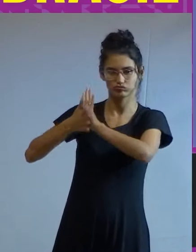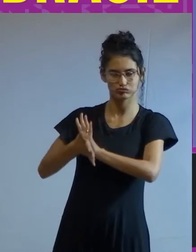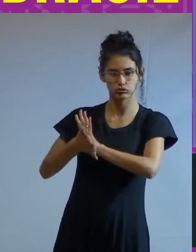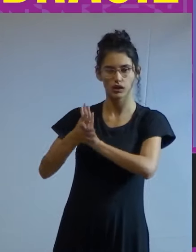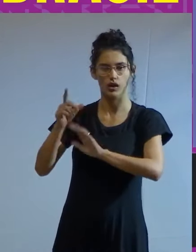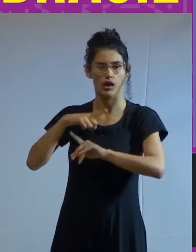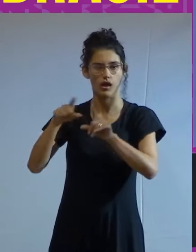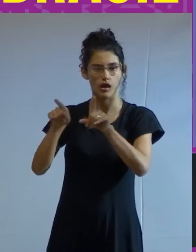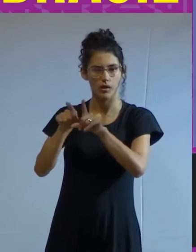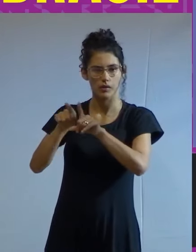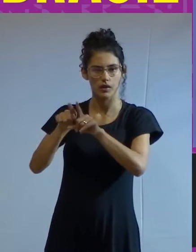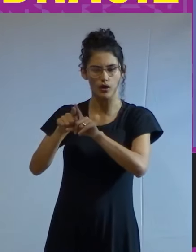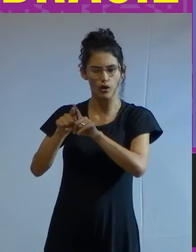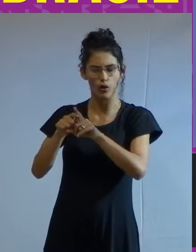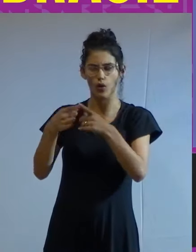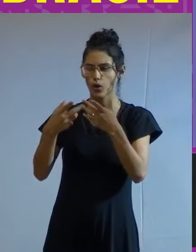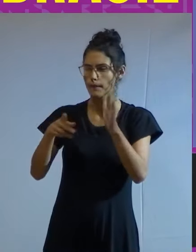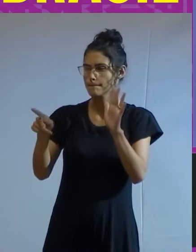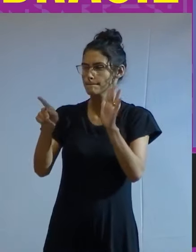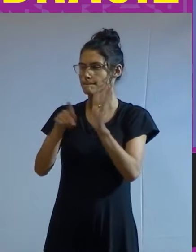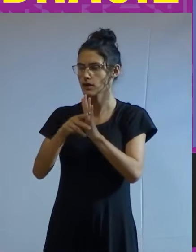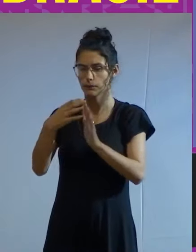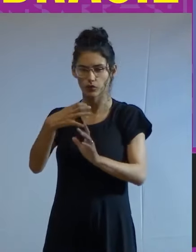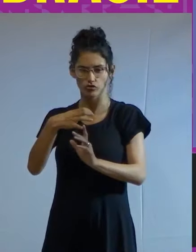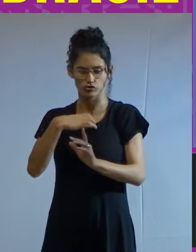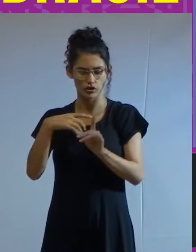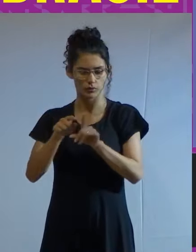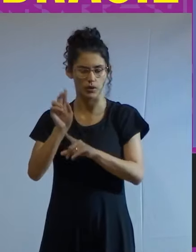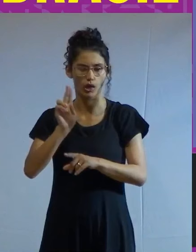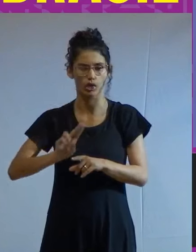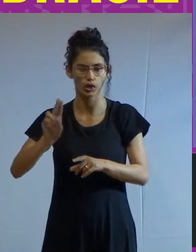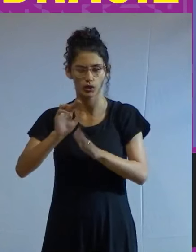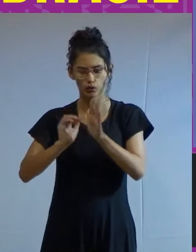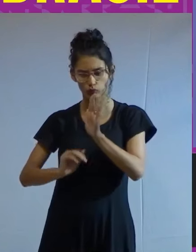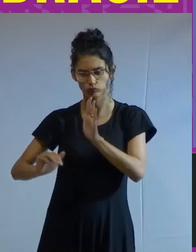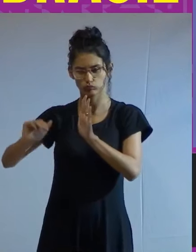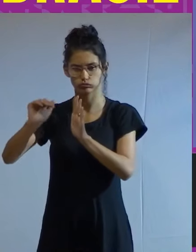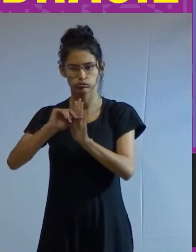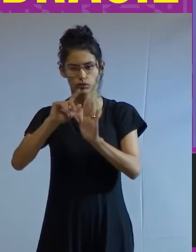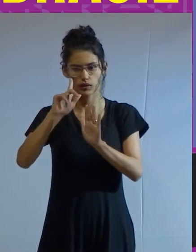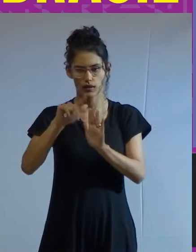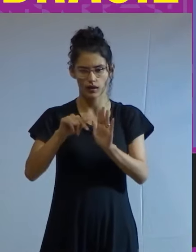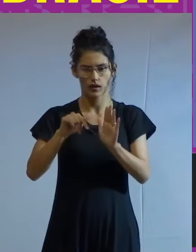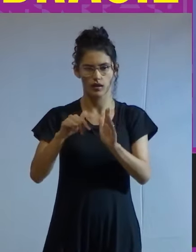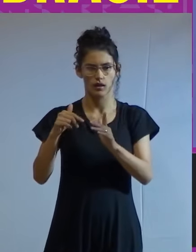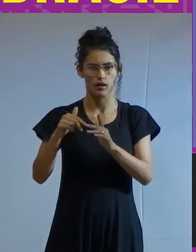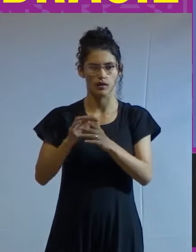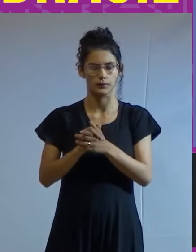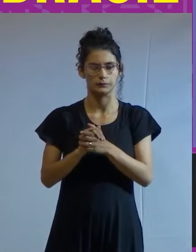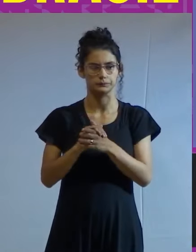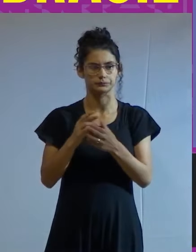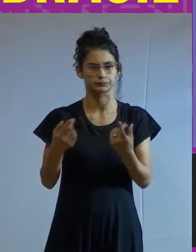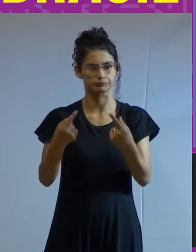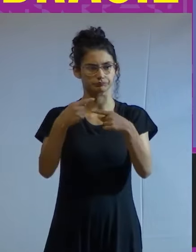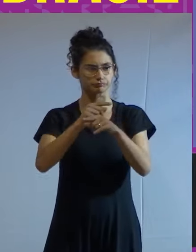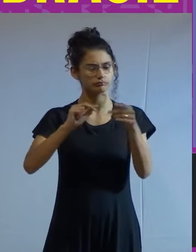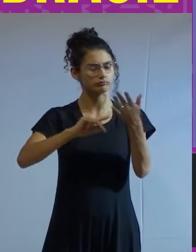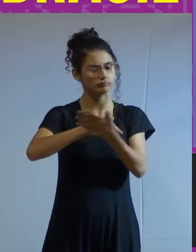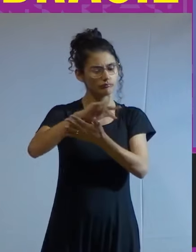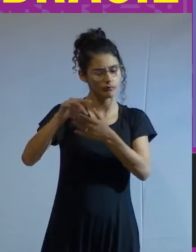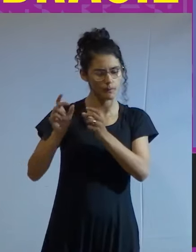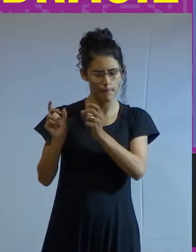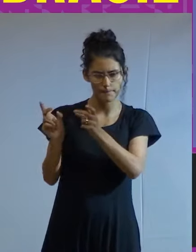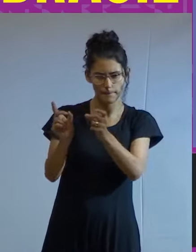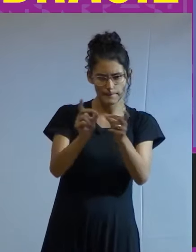multiforme, onde a cópia pobre do bem de consumo de alto nível é horrivelmente quites. Milhares de